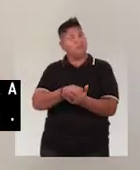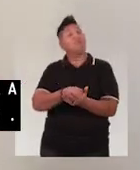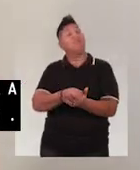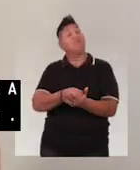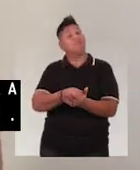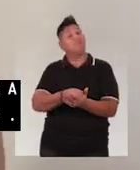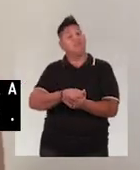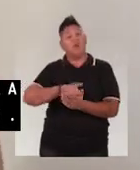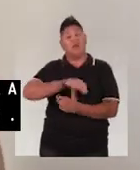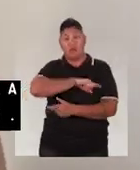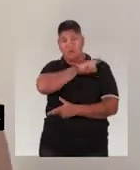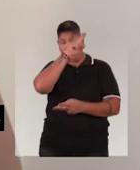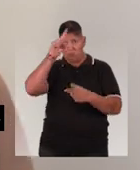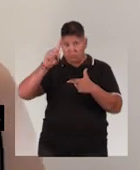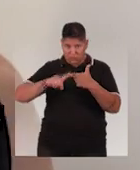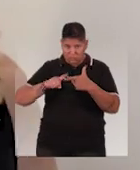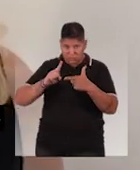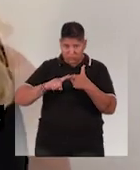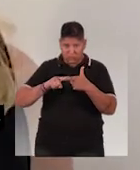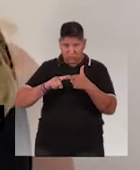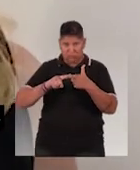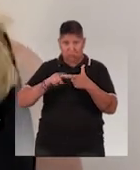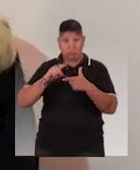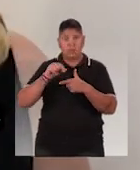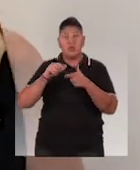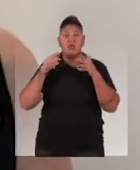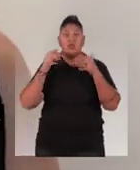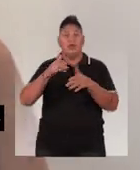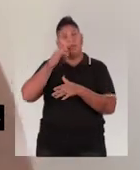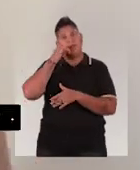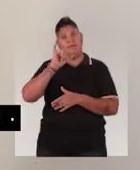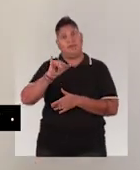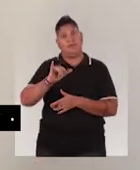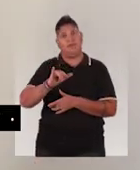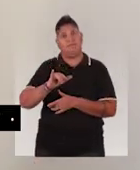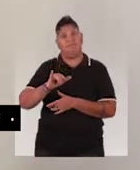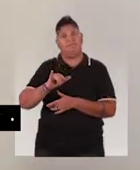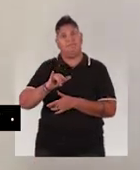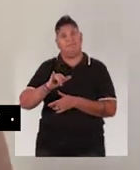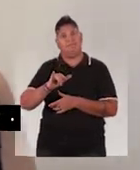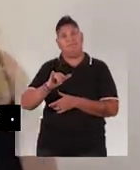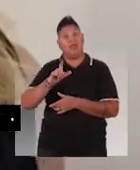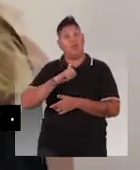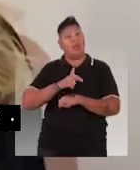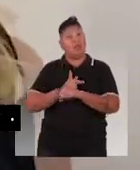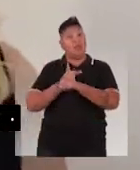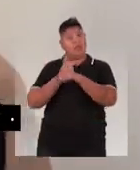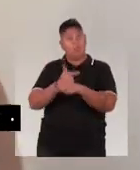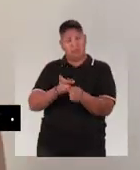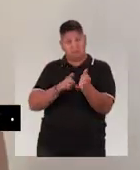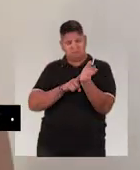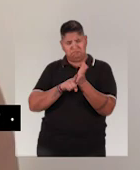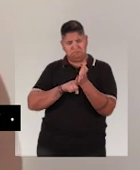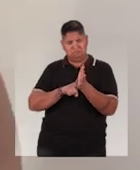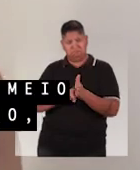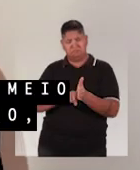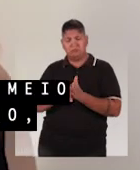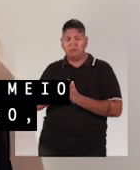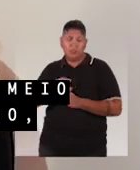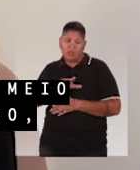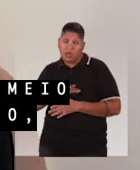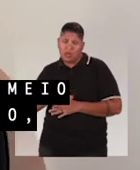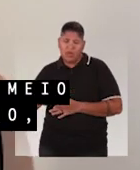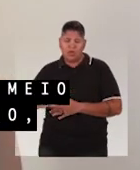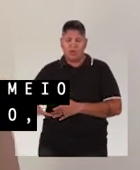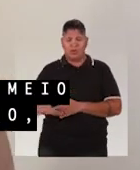A segunda atuação é uma atuação de caráter preventivo. Ela busca averiguar o